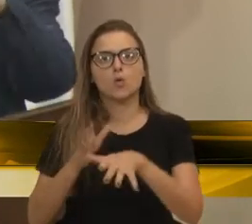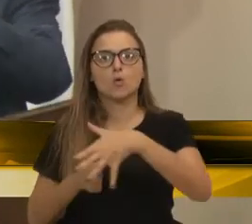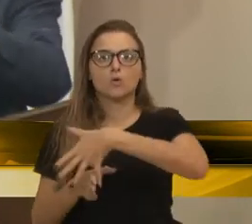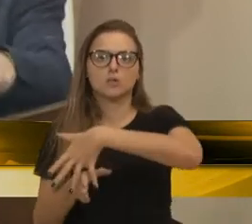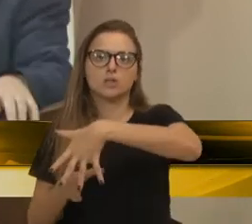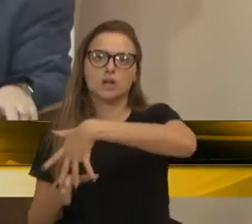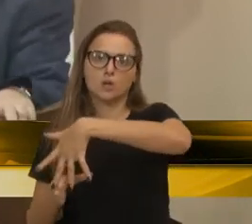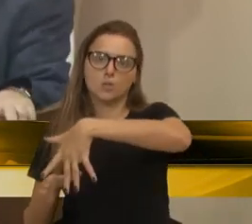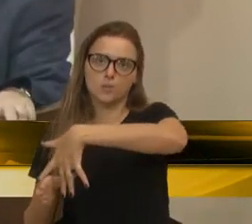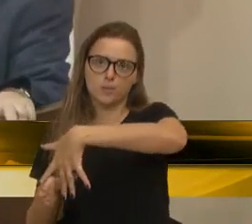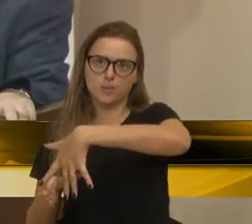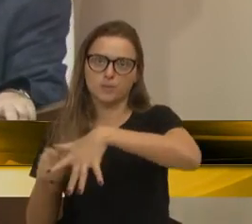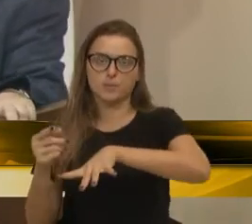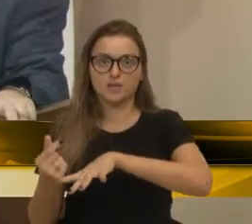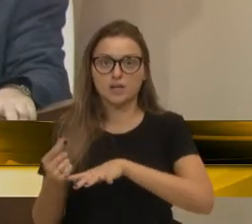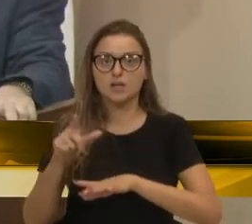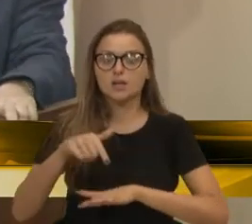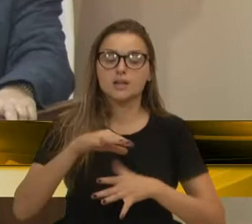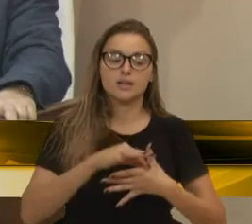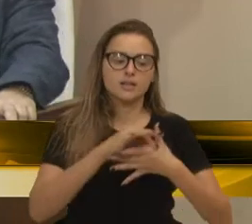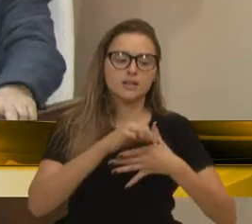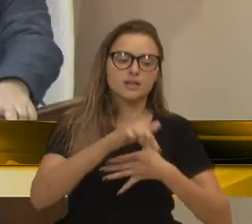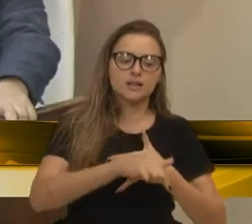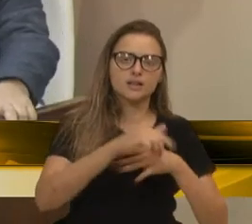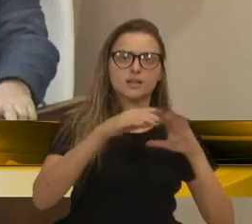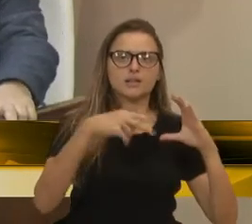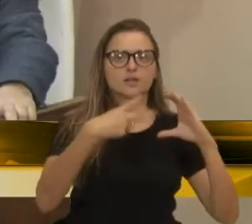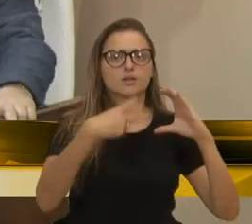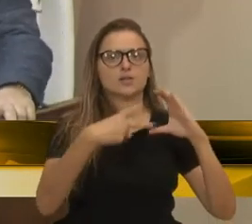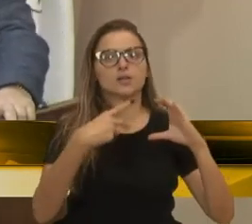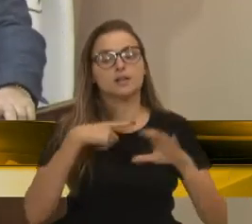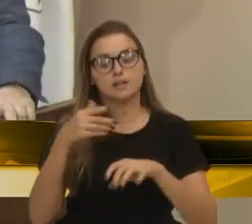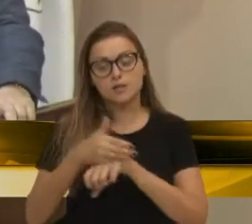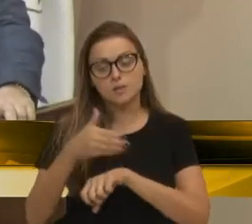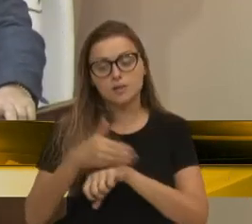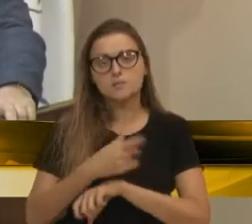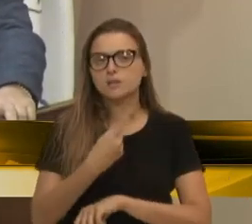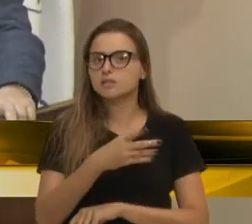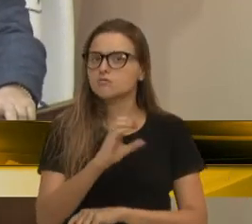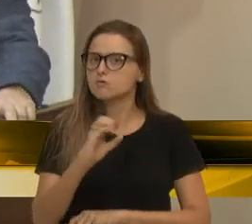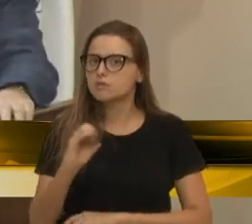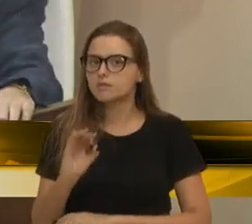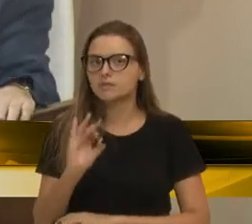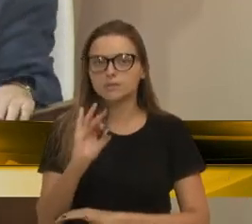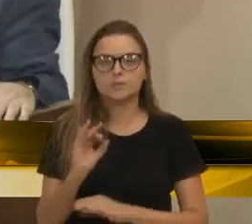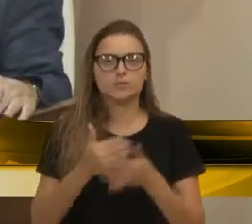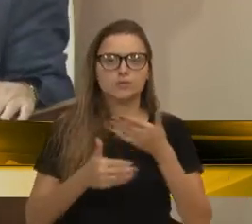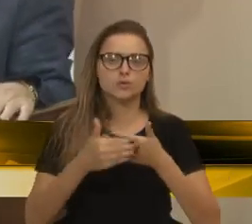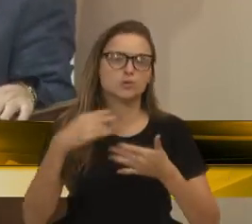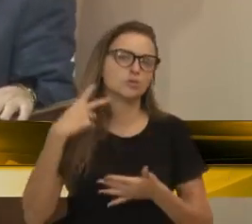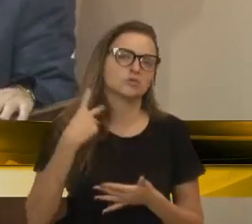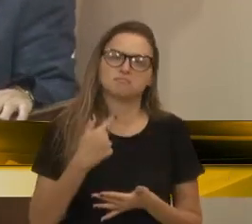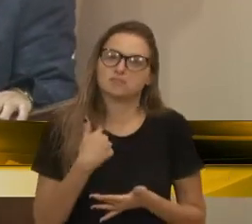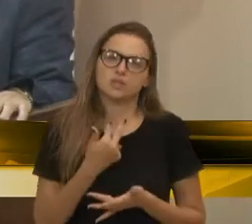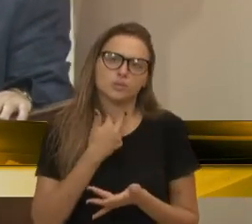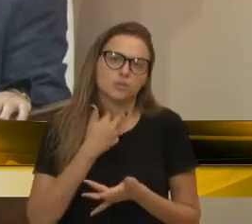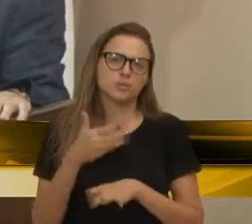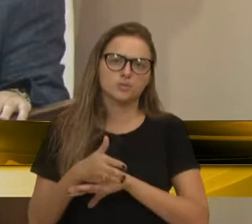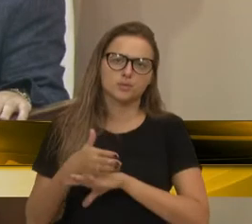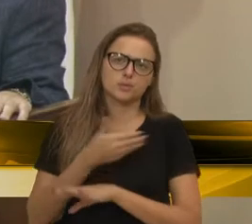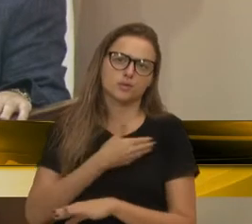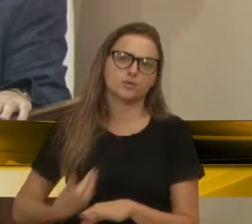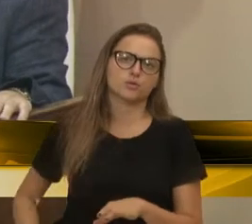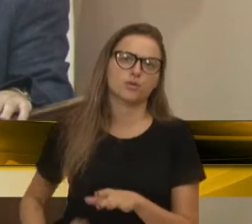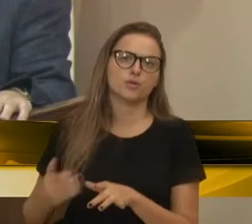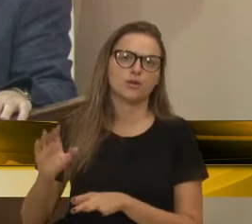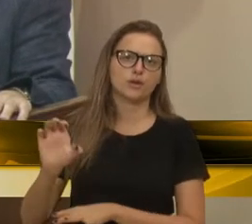e liderado por essa Câmara, com a participação de 100% dos vereadores. Então, não posso participar de um governo que tem como